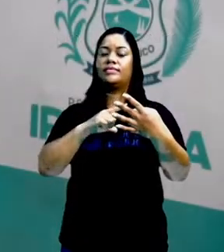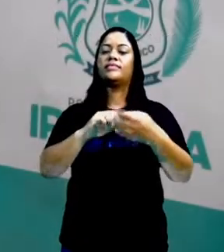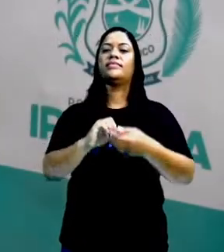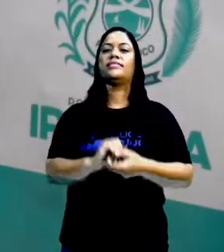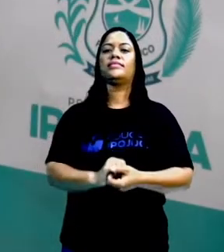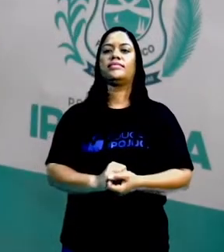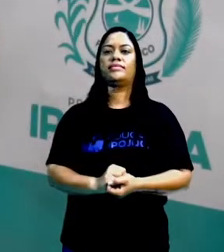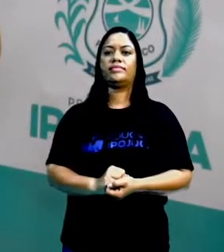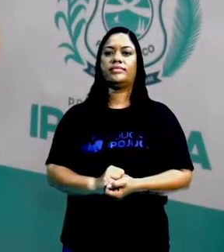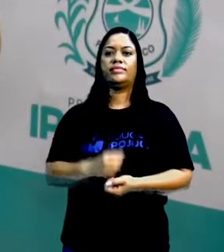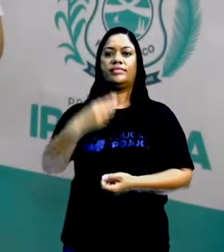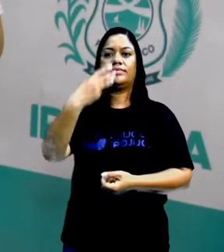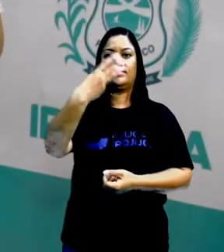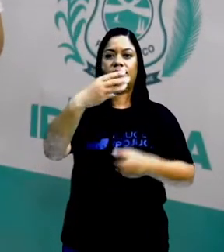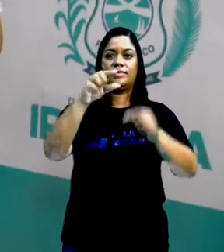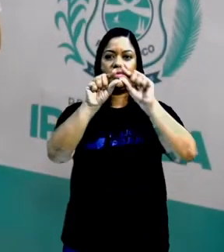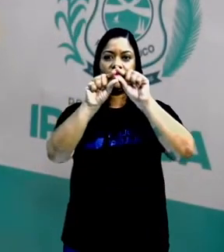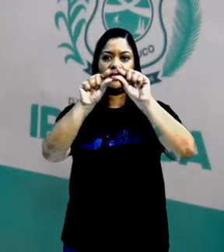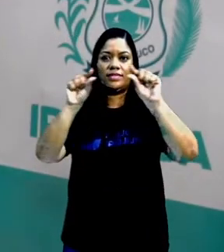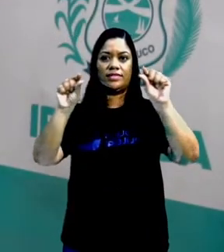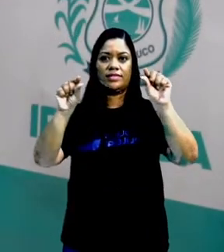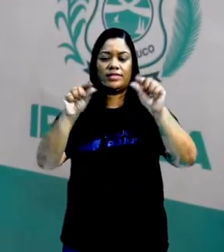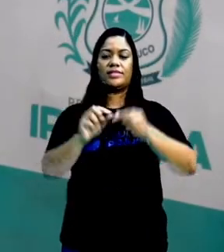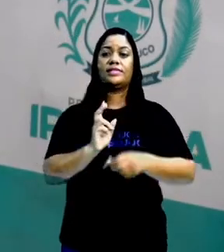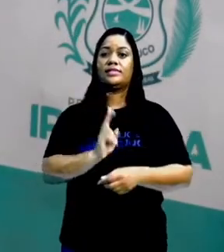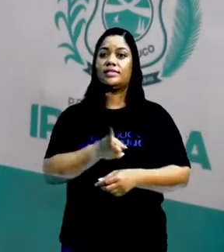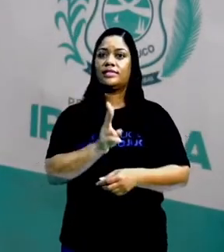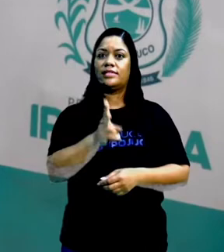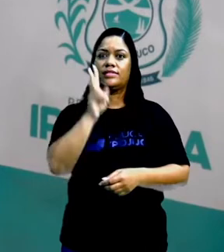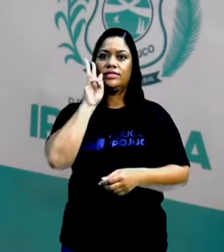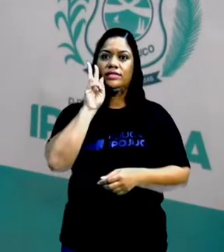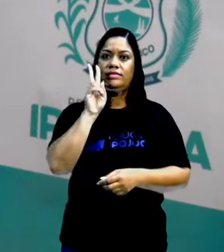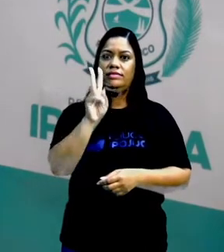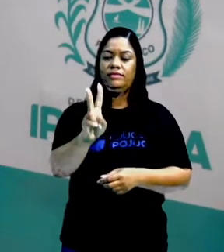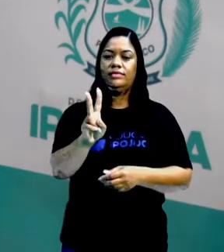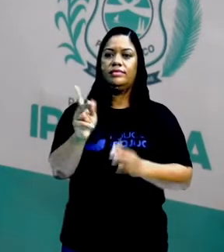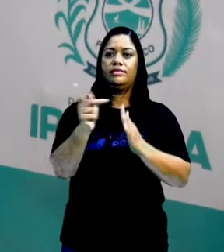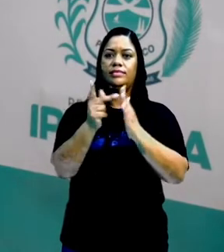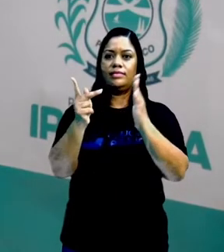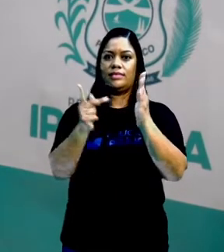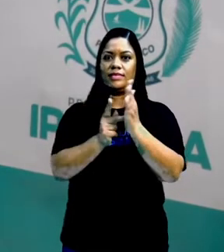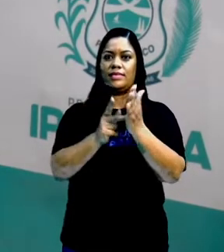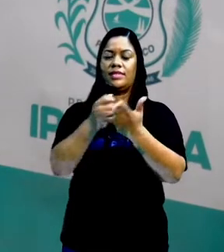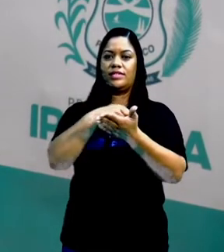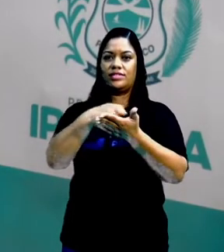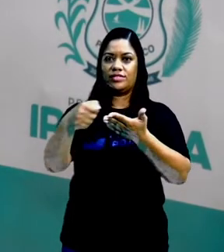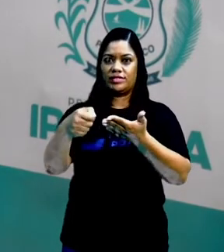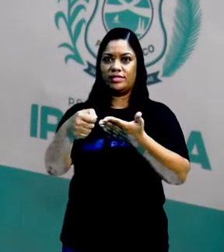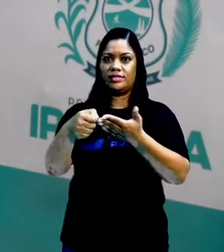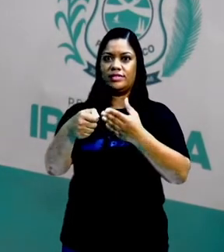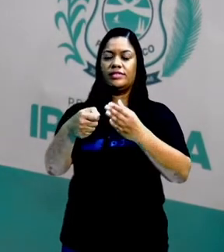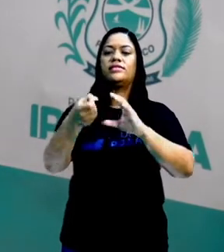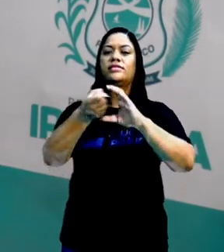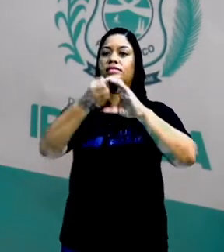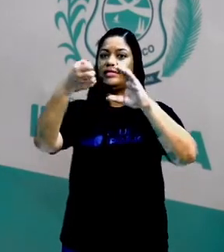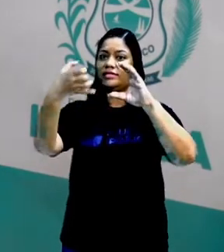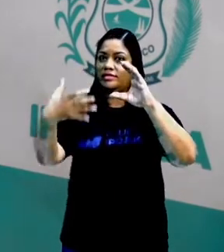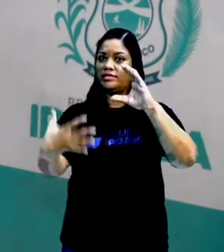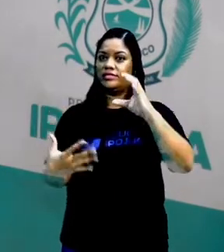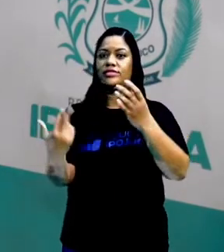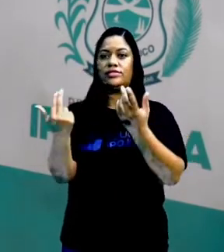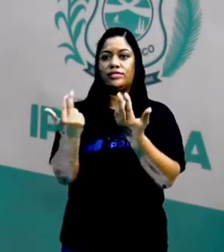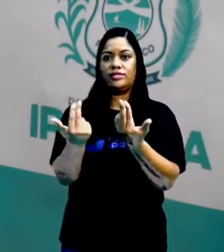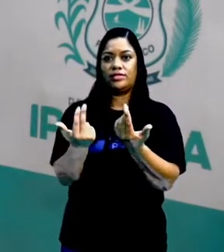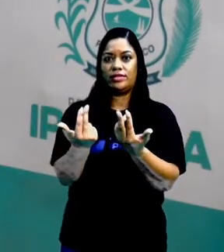compostas de três versos. Sempre que vocês verem um poema escrito com essa estrutura,